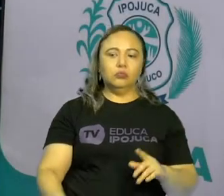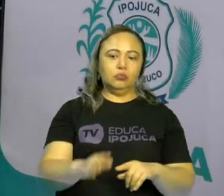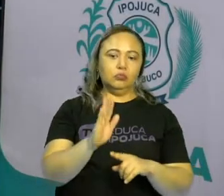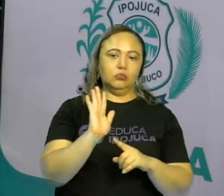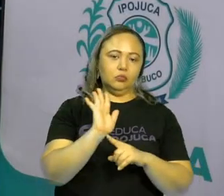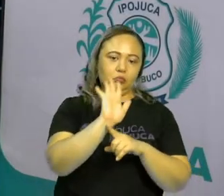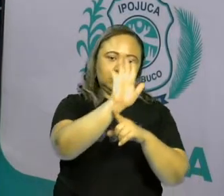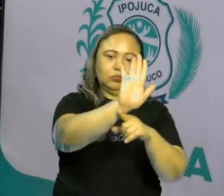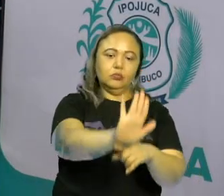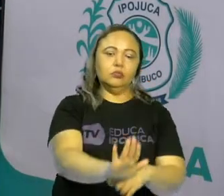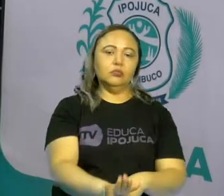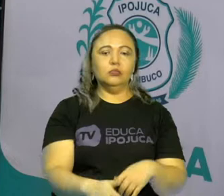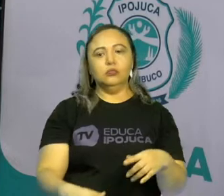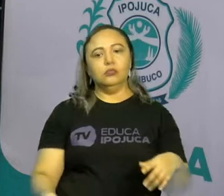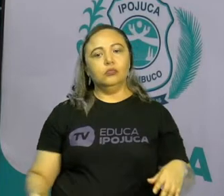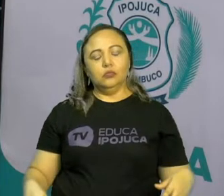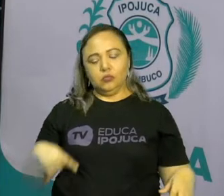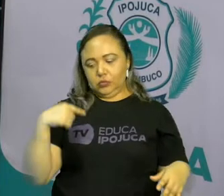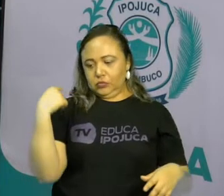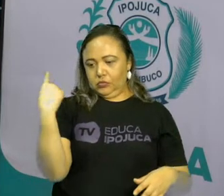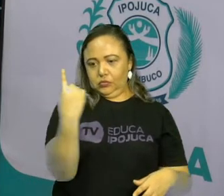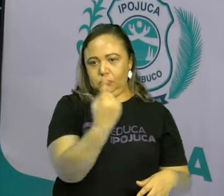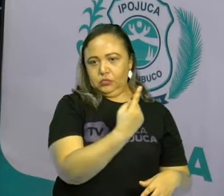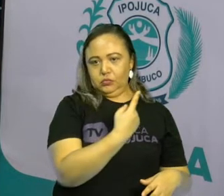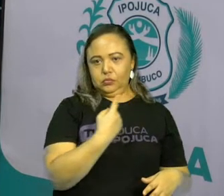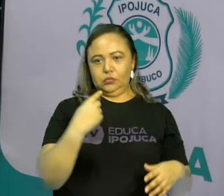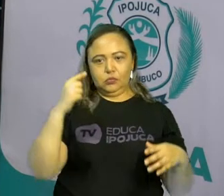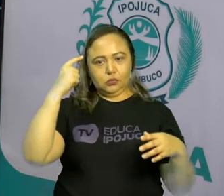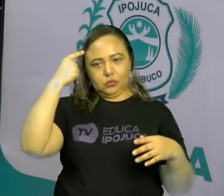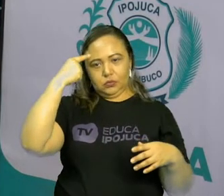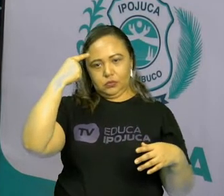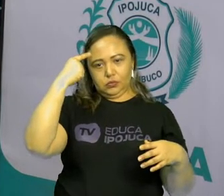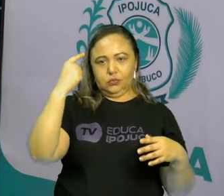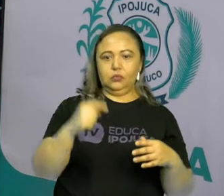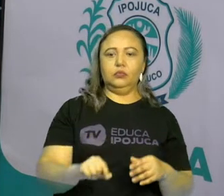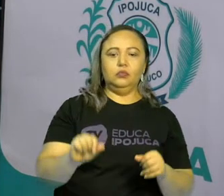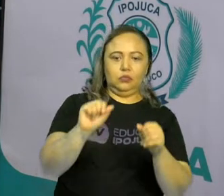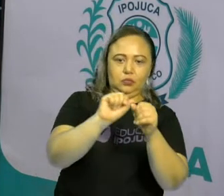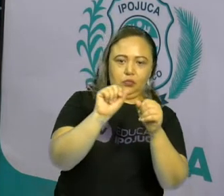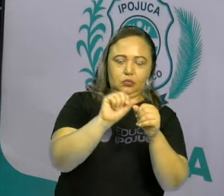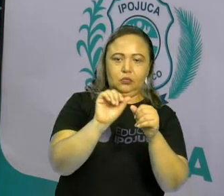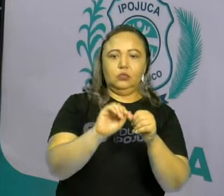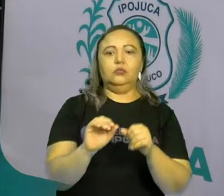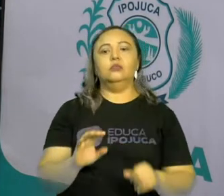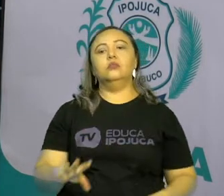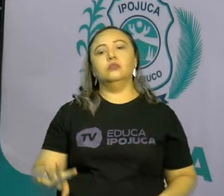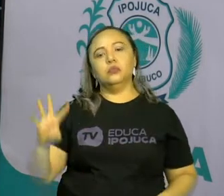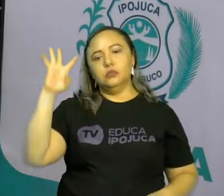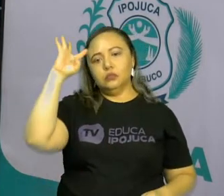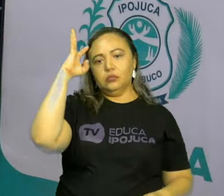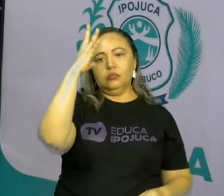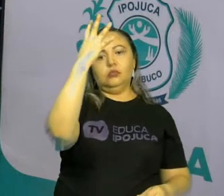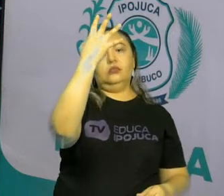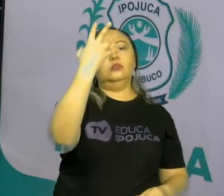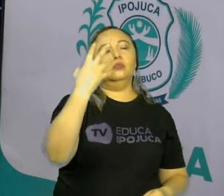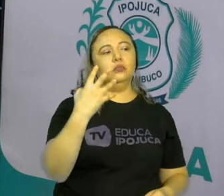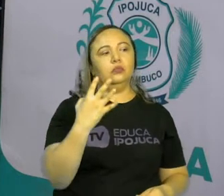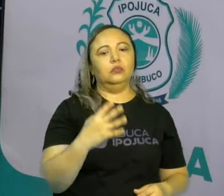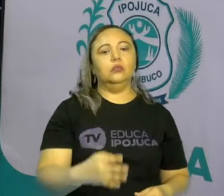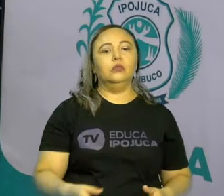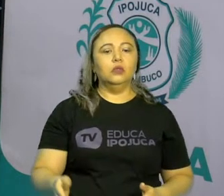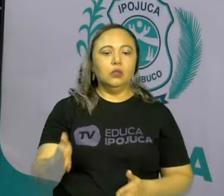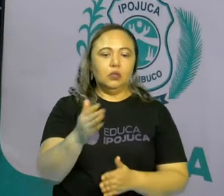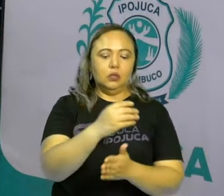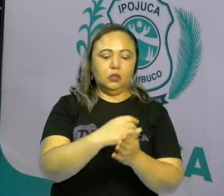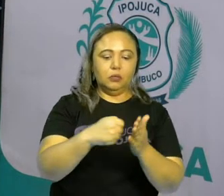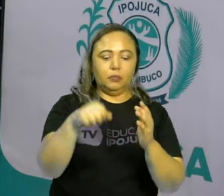o nosso modo de pensar, de agir, de falar. É nessa comunidade que aprendemos a